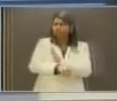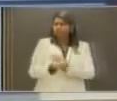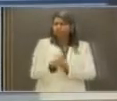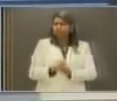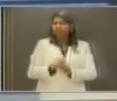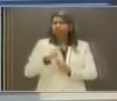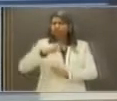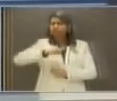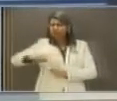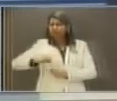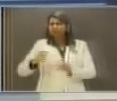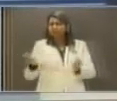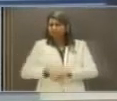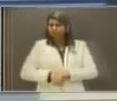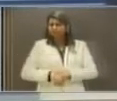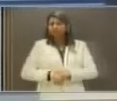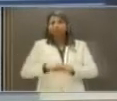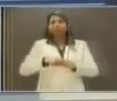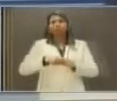se transforme em uma política de Estado?